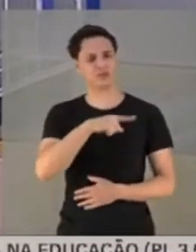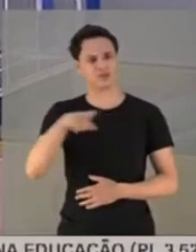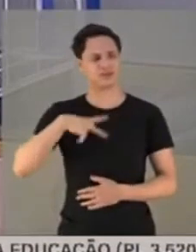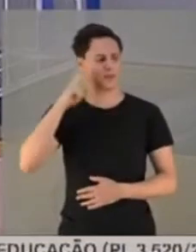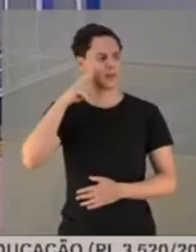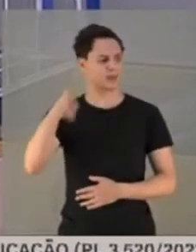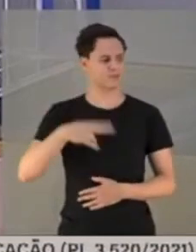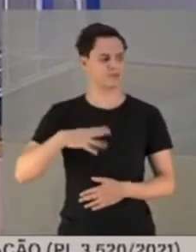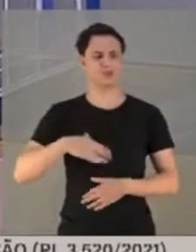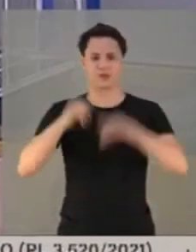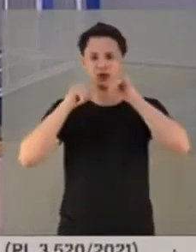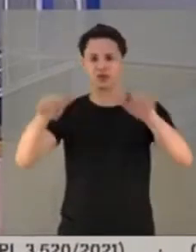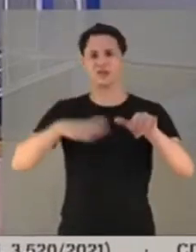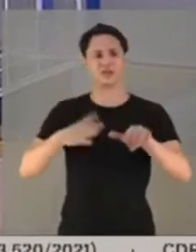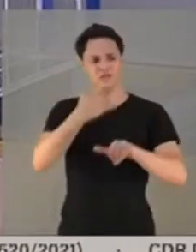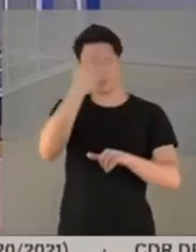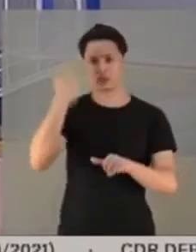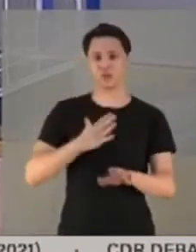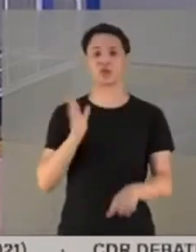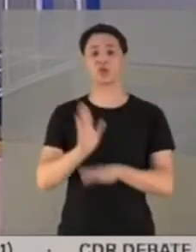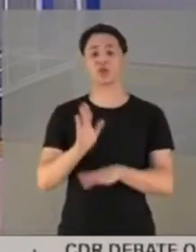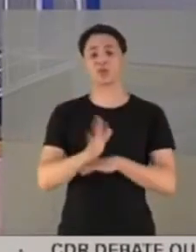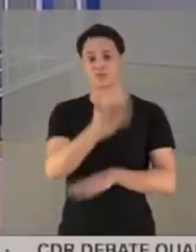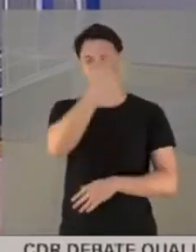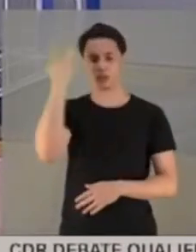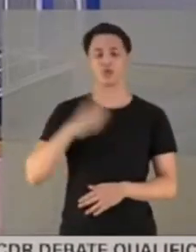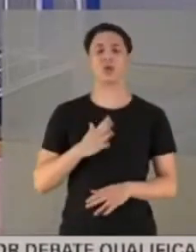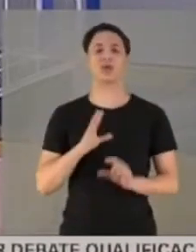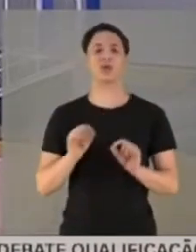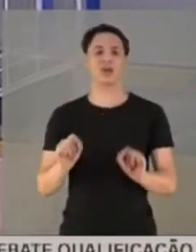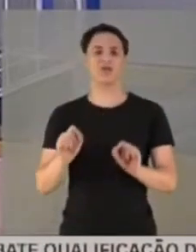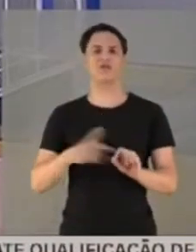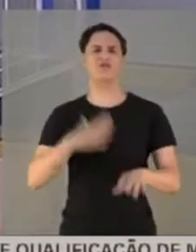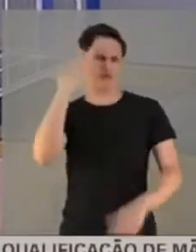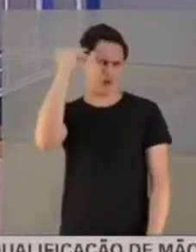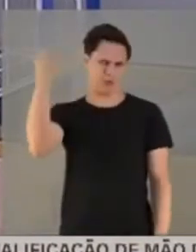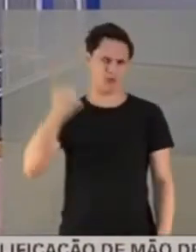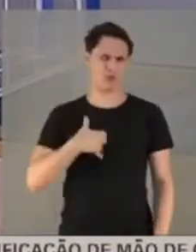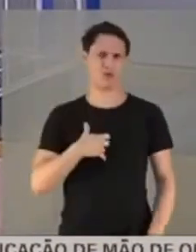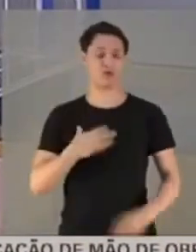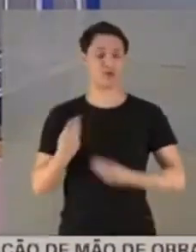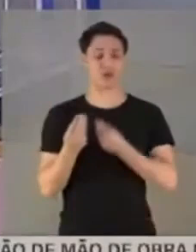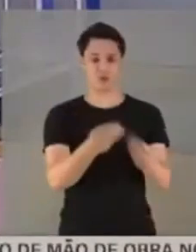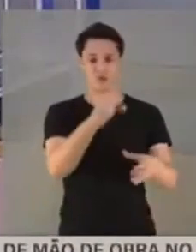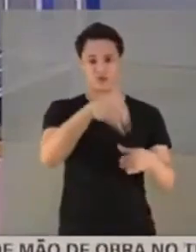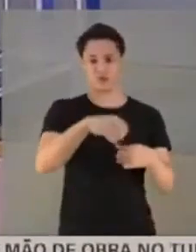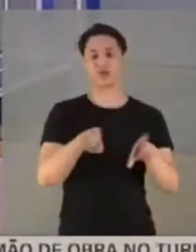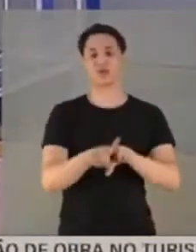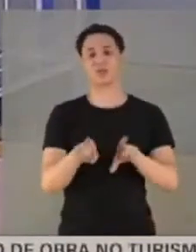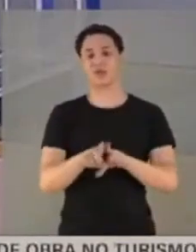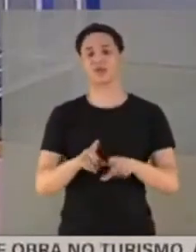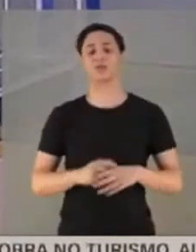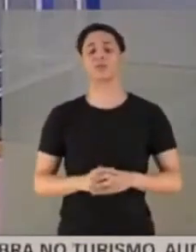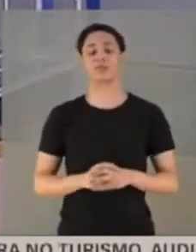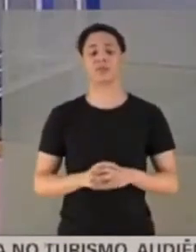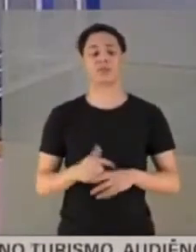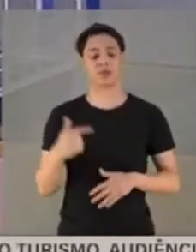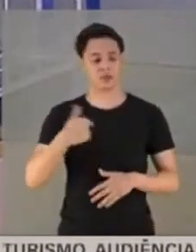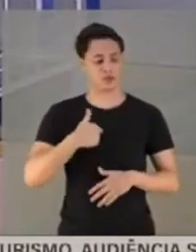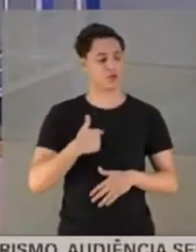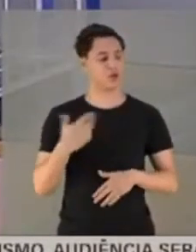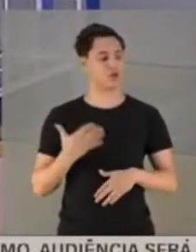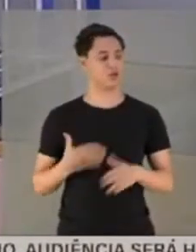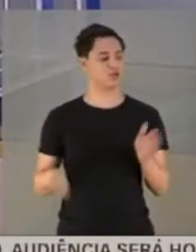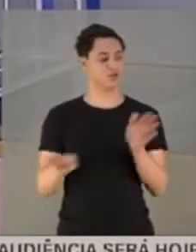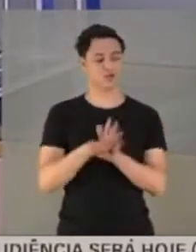na mídia, doações de artistas. Eu vi, porque tem um, através da mídia local, a chegada de